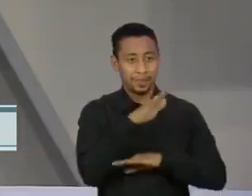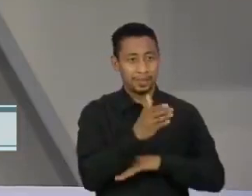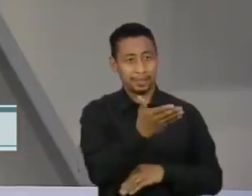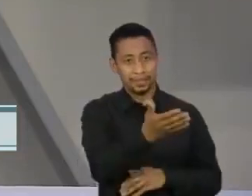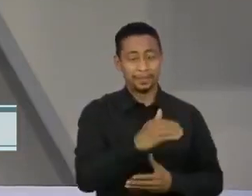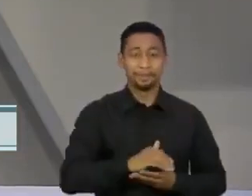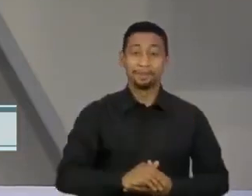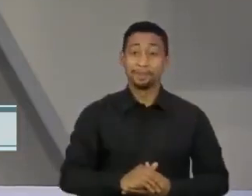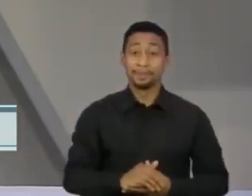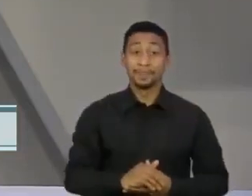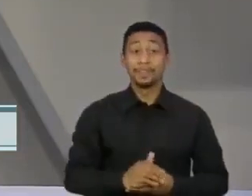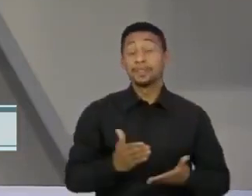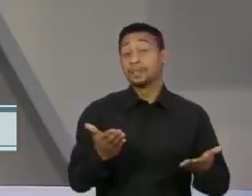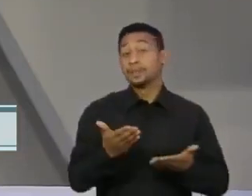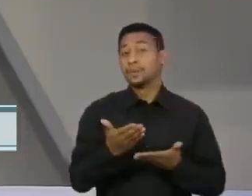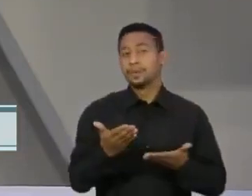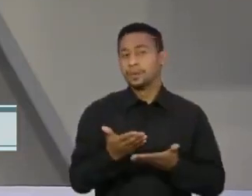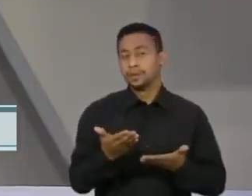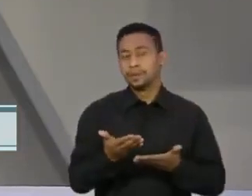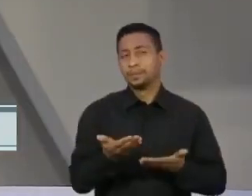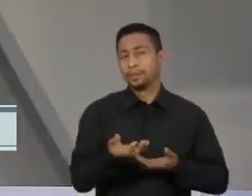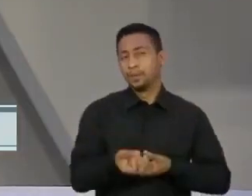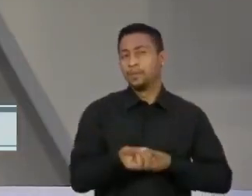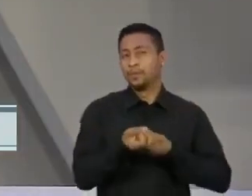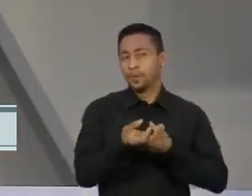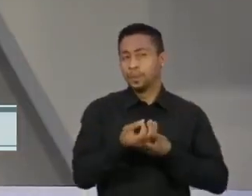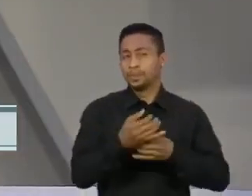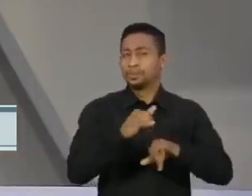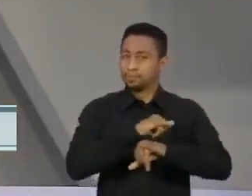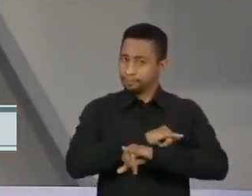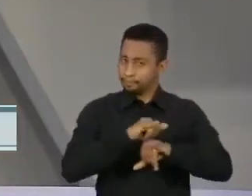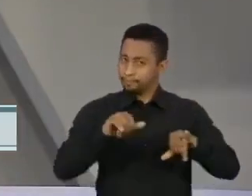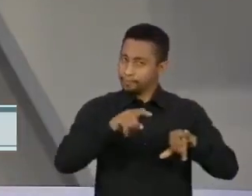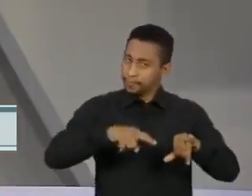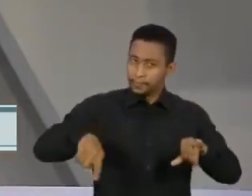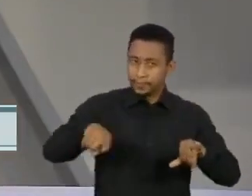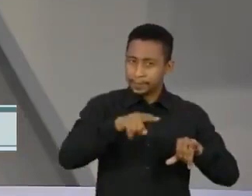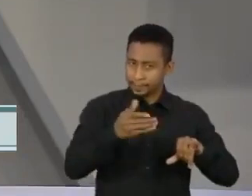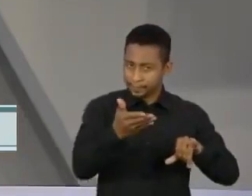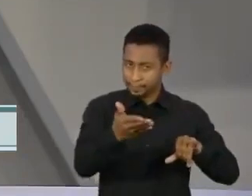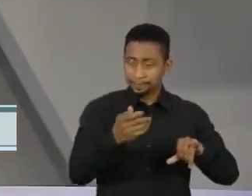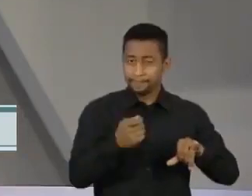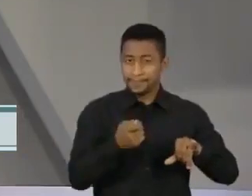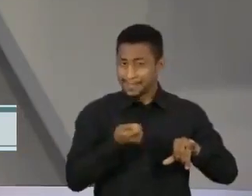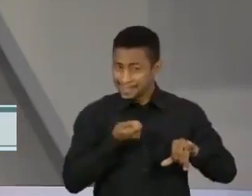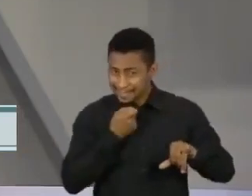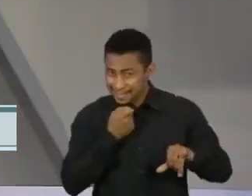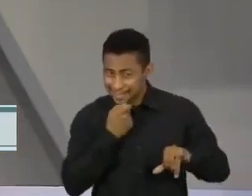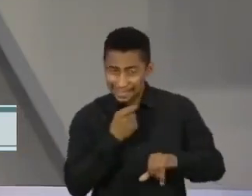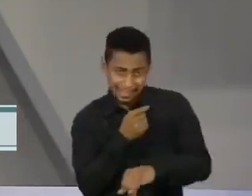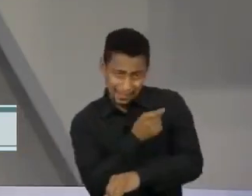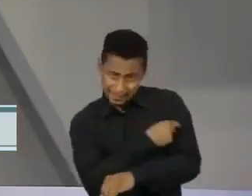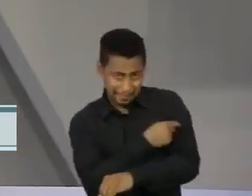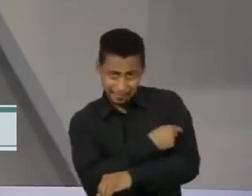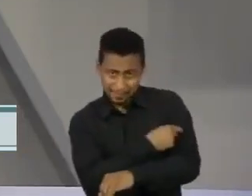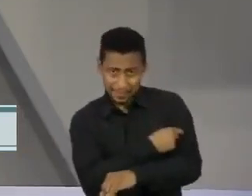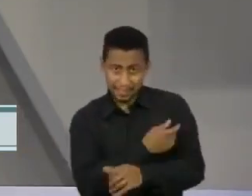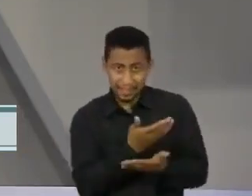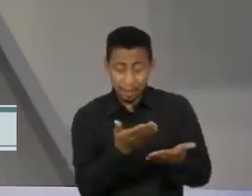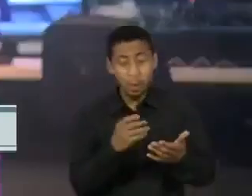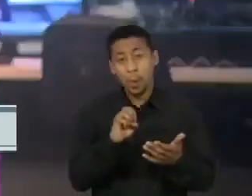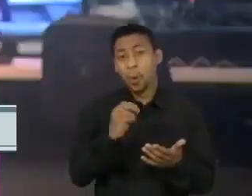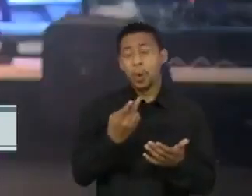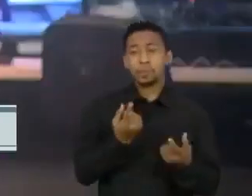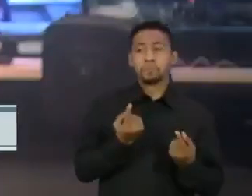E agora há uma informação que serve de alerta às pessoas que ainda não se vacinaram ou que são contrárias à